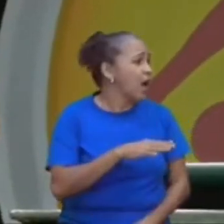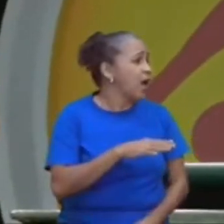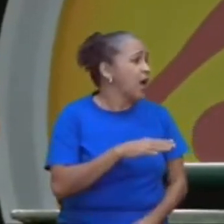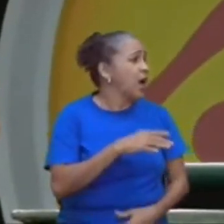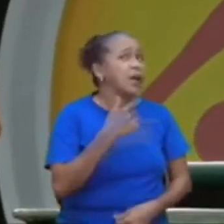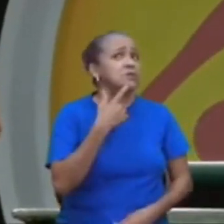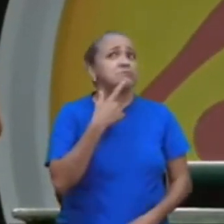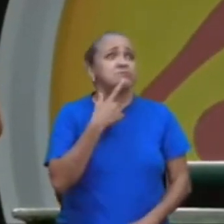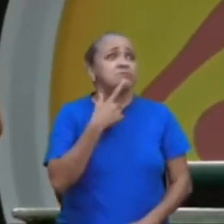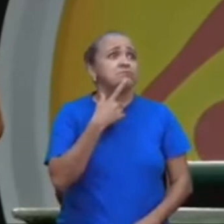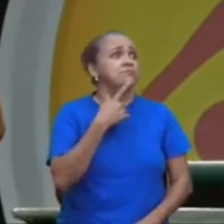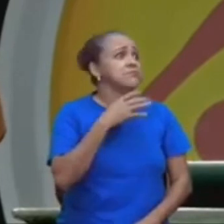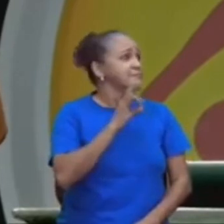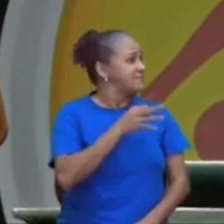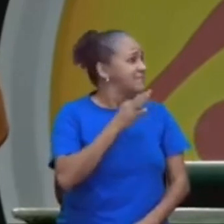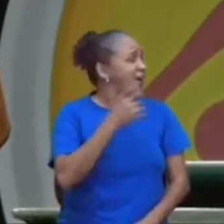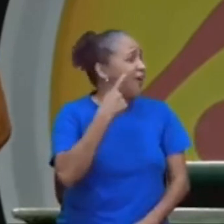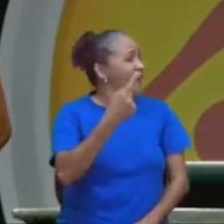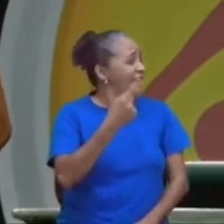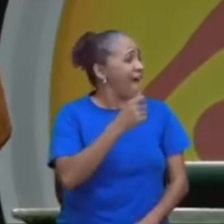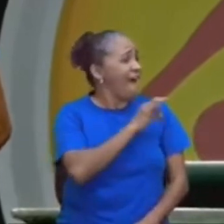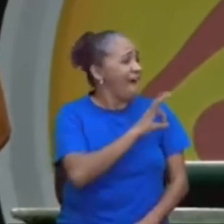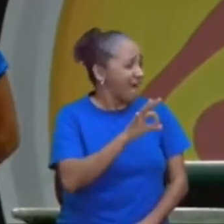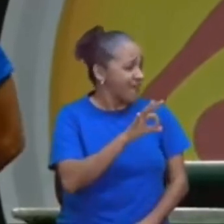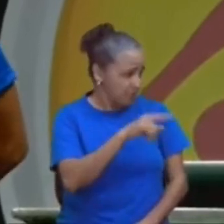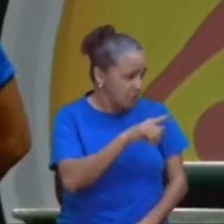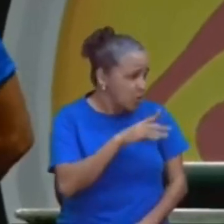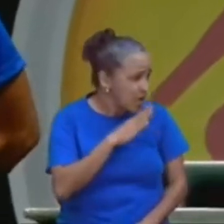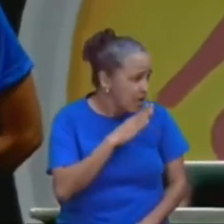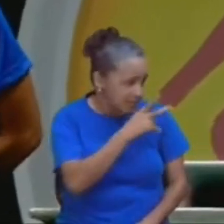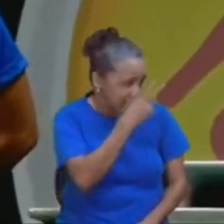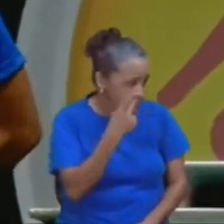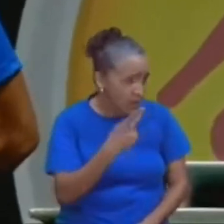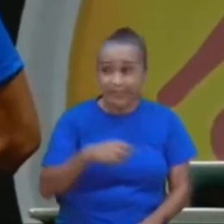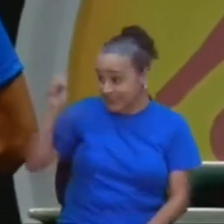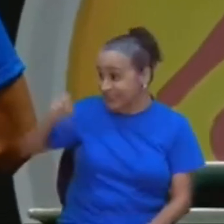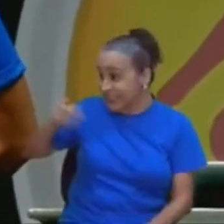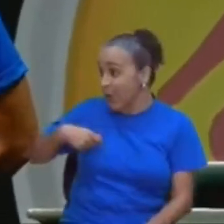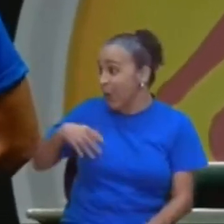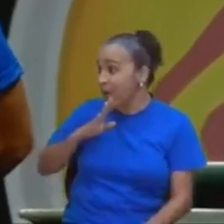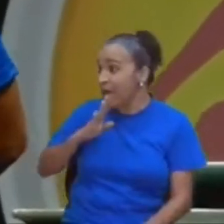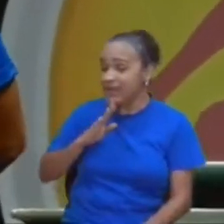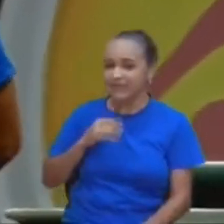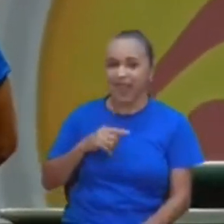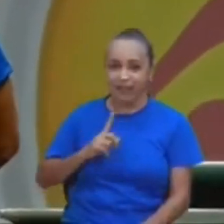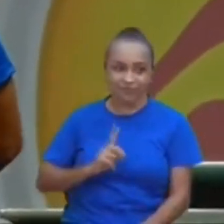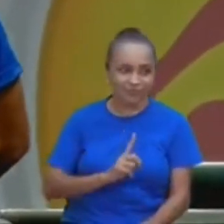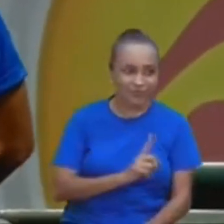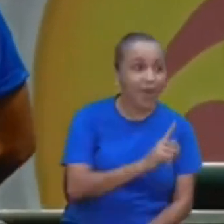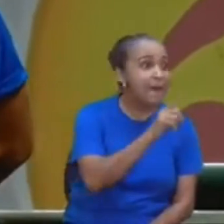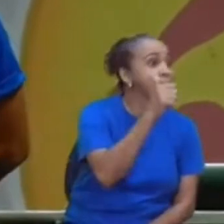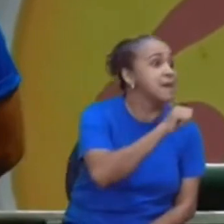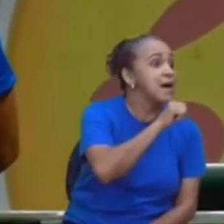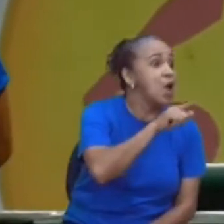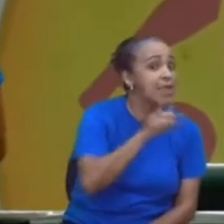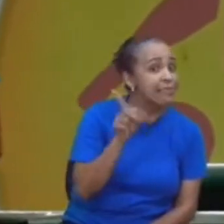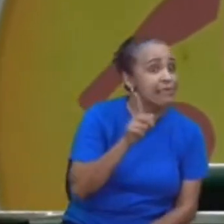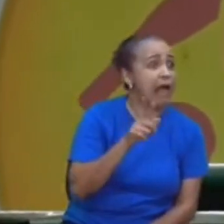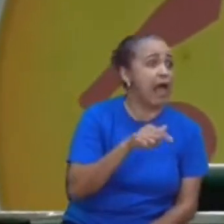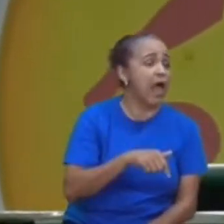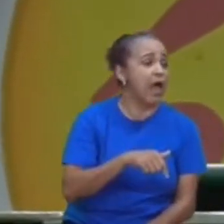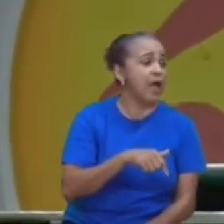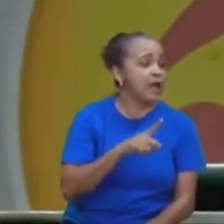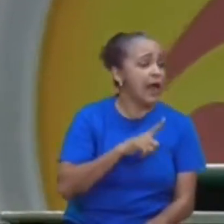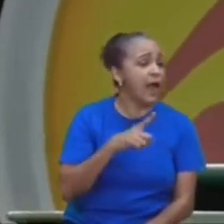boa ideia, vai lá, né, e a Bíblia diz que ela, que ela foi, chamou a mãe dela, ela podia ter sido lesa, ter